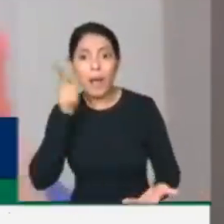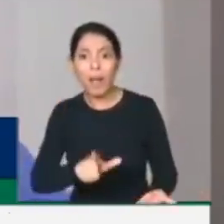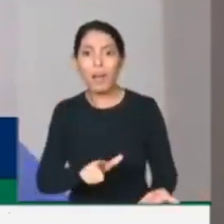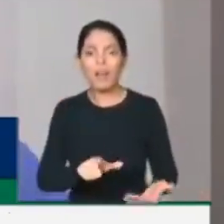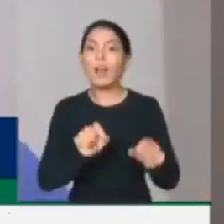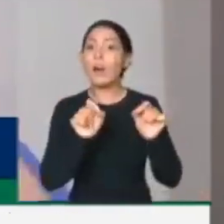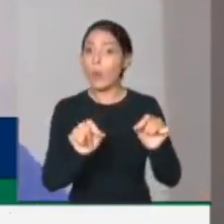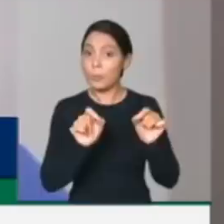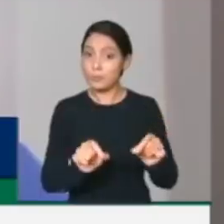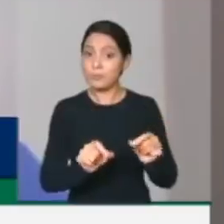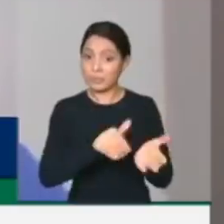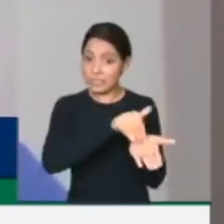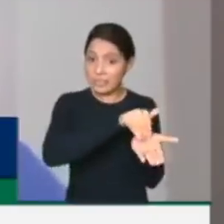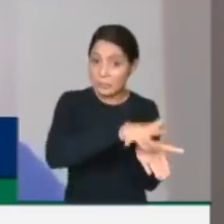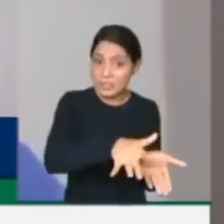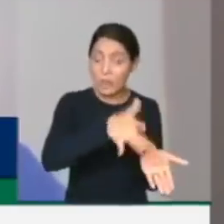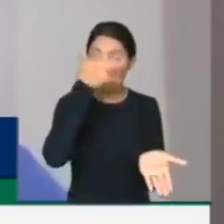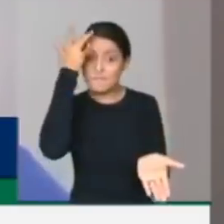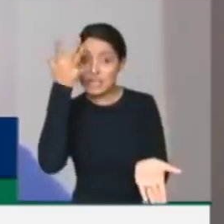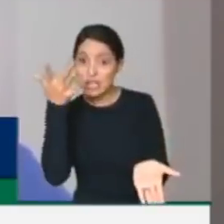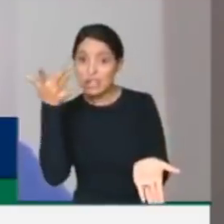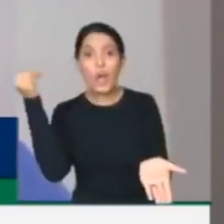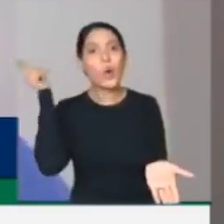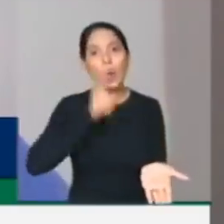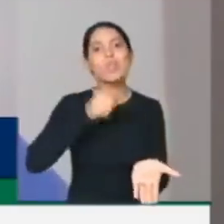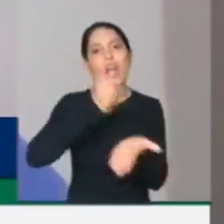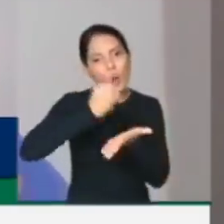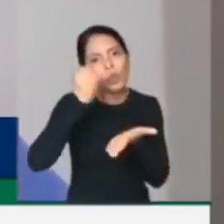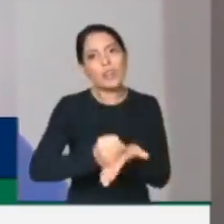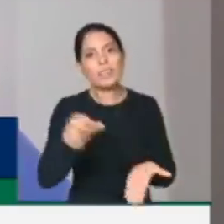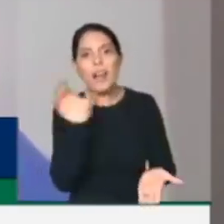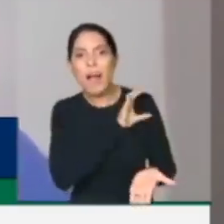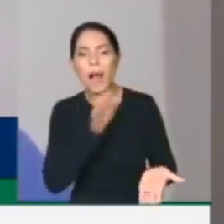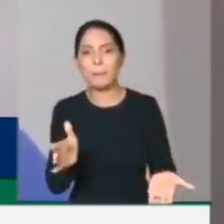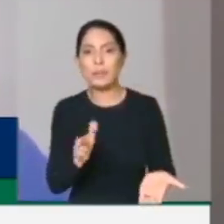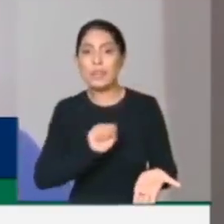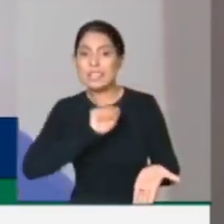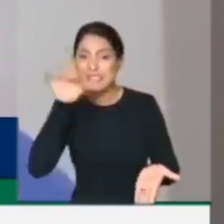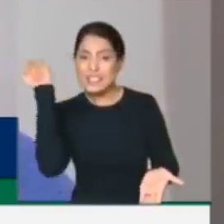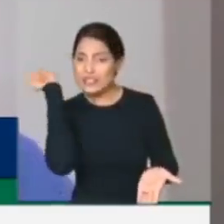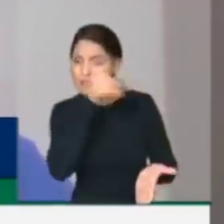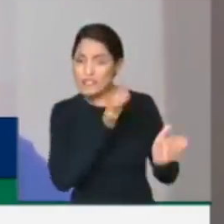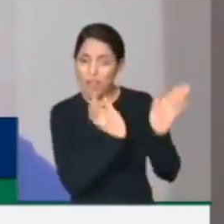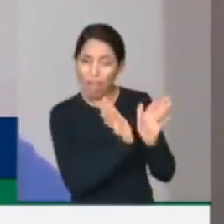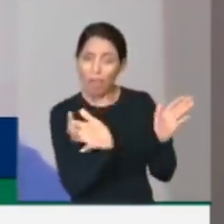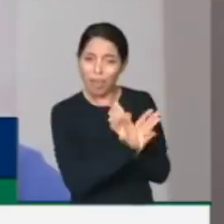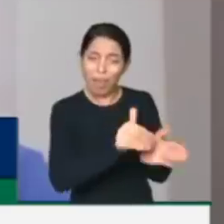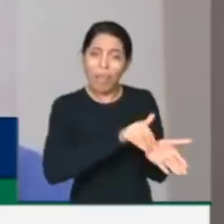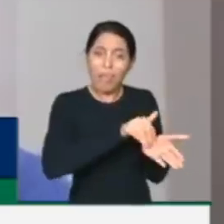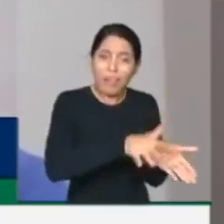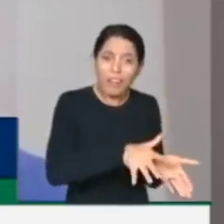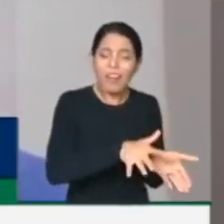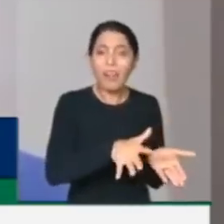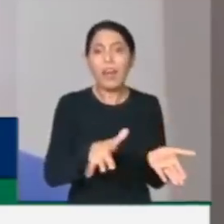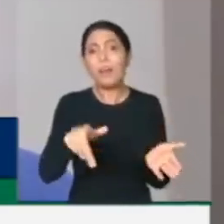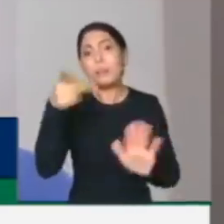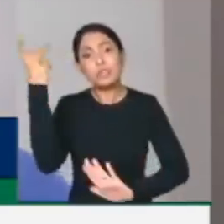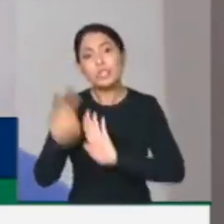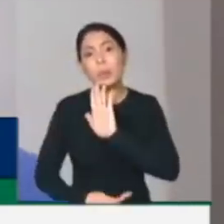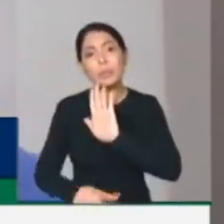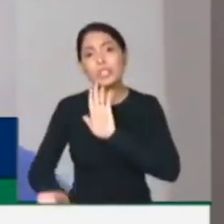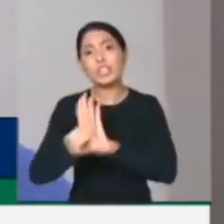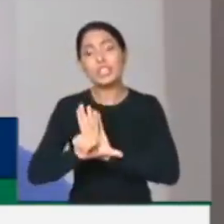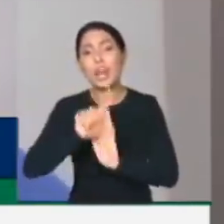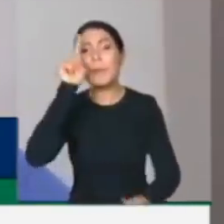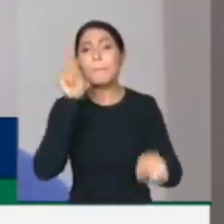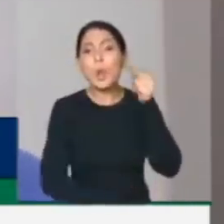Facilitar a demissão é facilitar a contratação. Se dificultar a demissão, solucionasse alguma coisa, bastava a gente aprovar um projeto de lei aqui